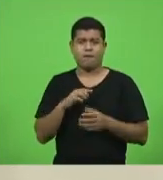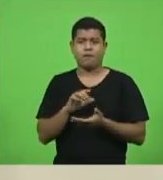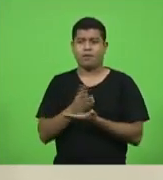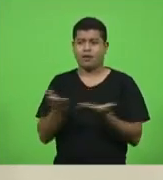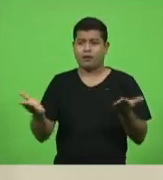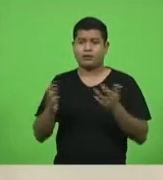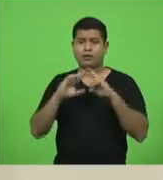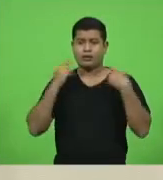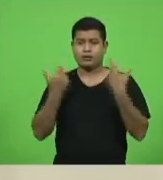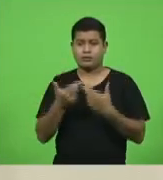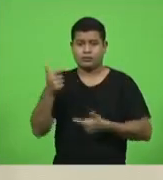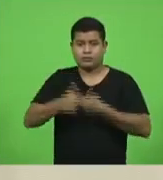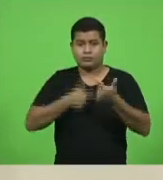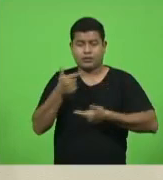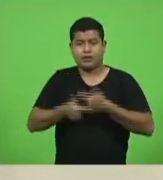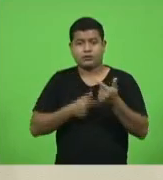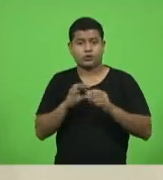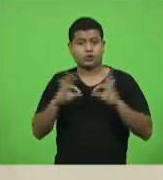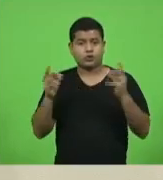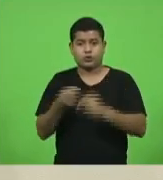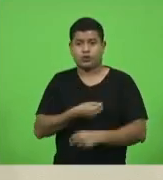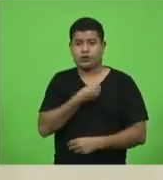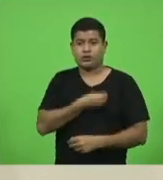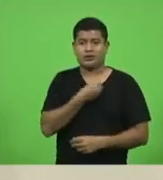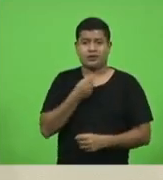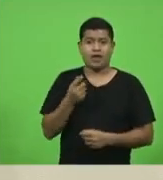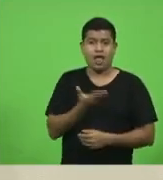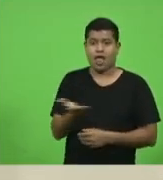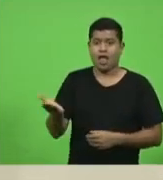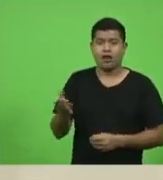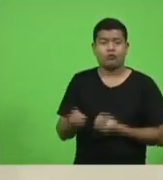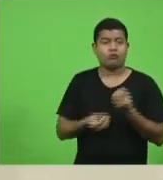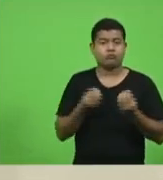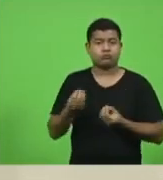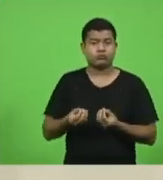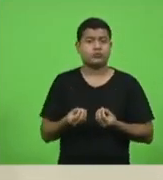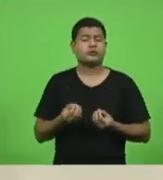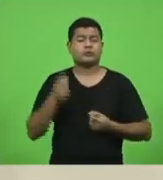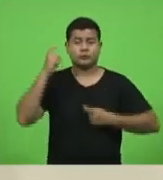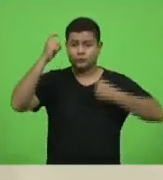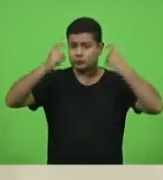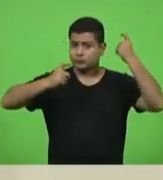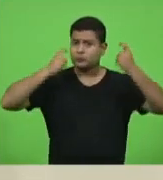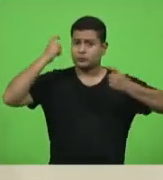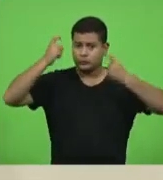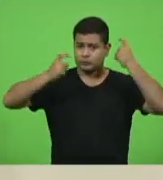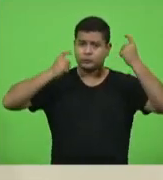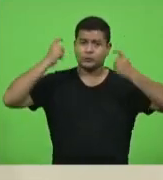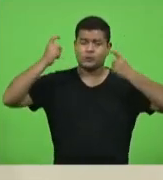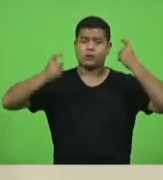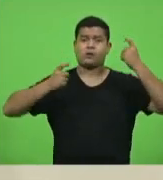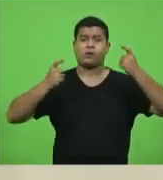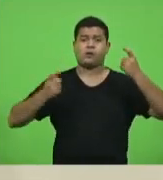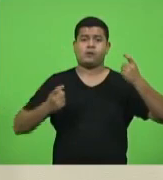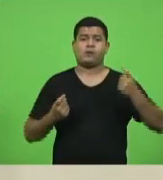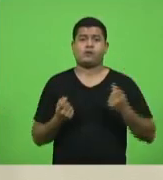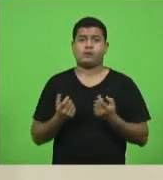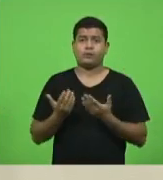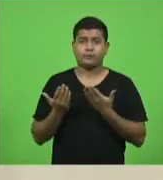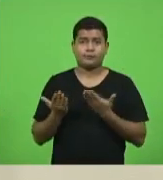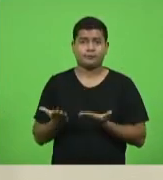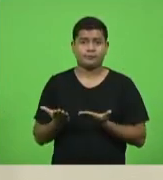os presentes demonstraram a extrema preocupação, deputado Ismael, com a situação